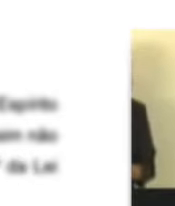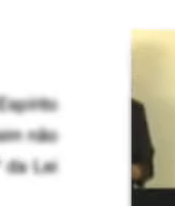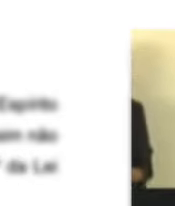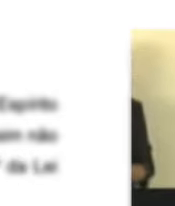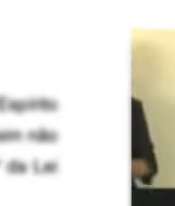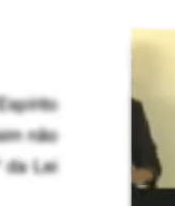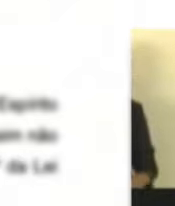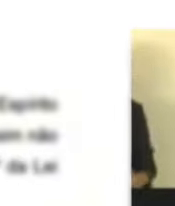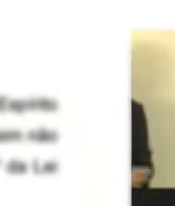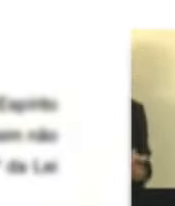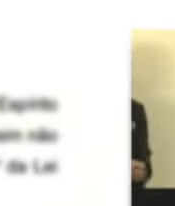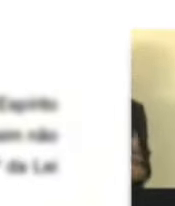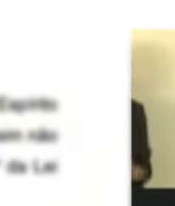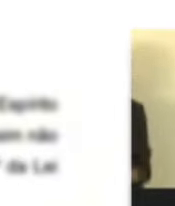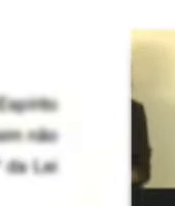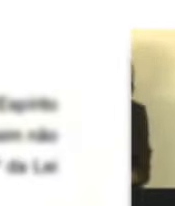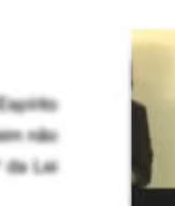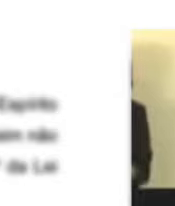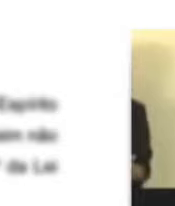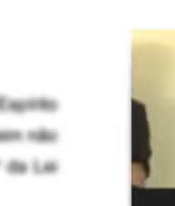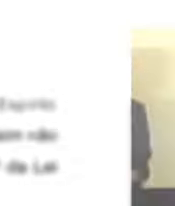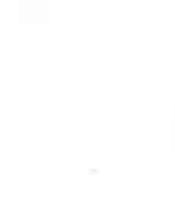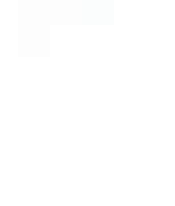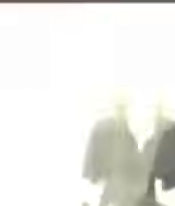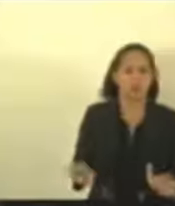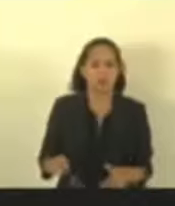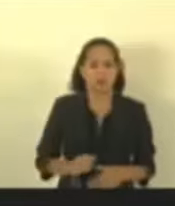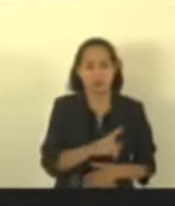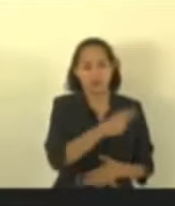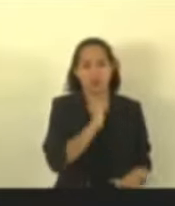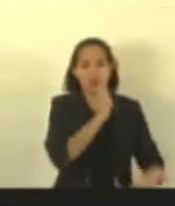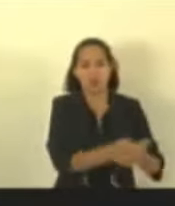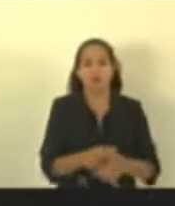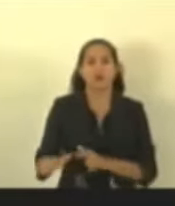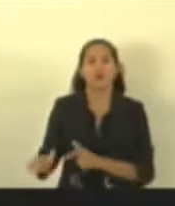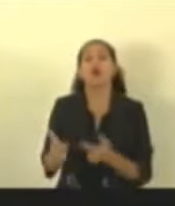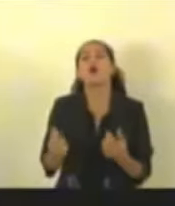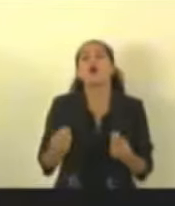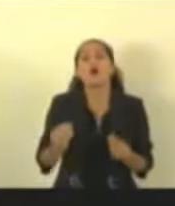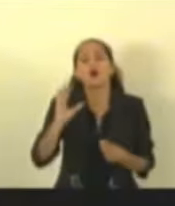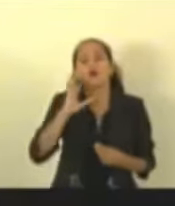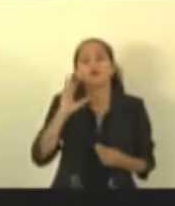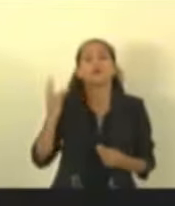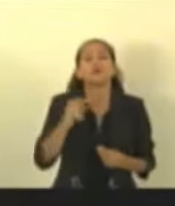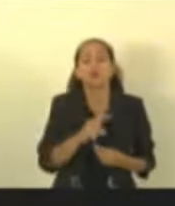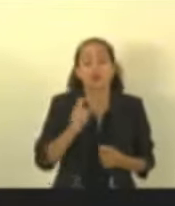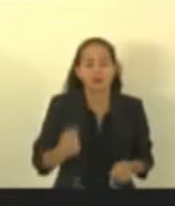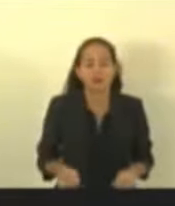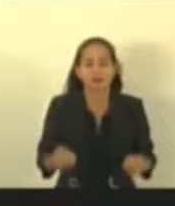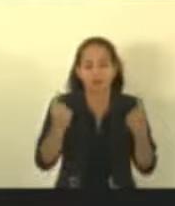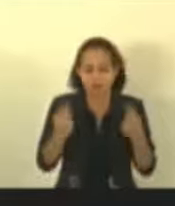pra poder pagar multa de 500 mil porque eu quero trabalhar, não. O cara quer que eu pague pra trabalhar, vê se pode um negócio desse. Pagar por